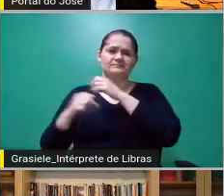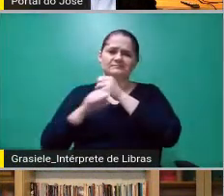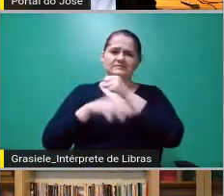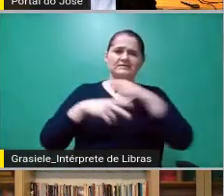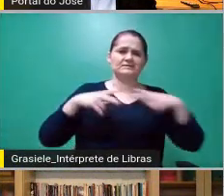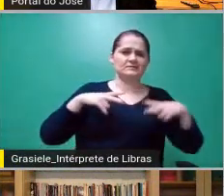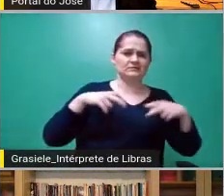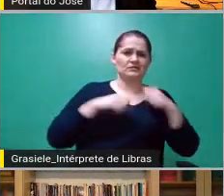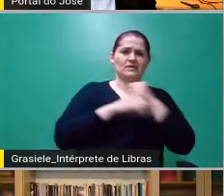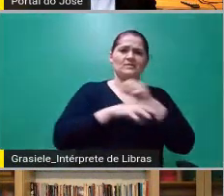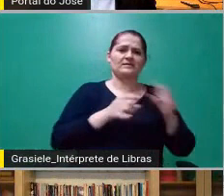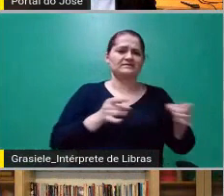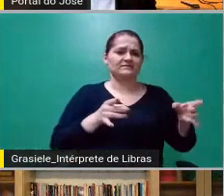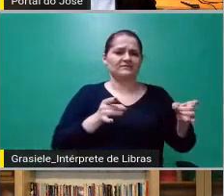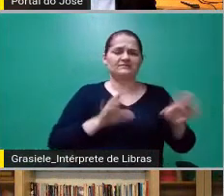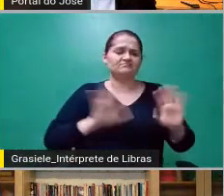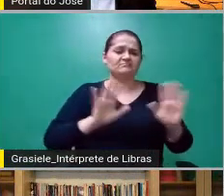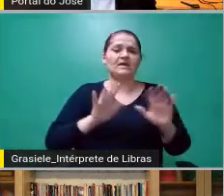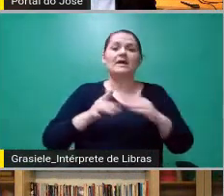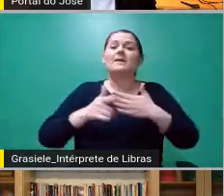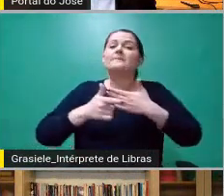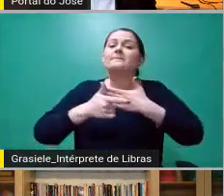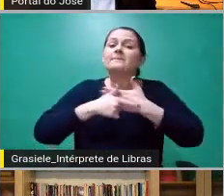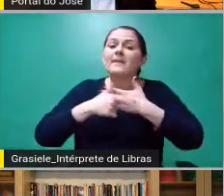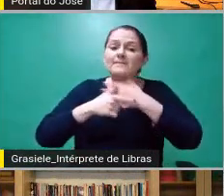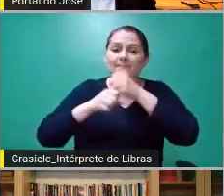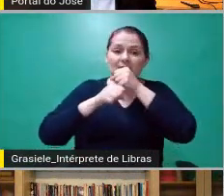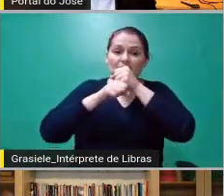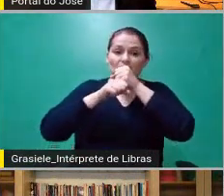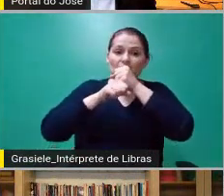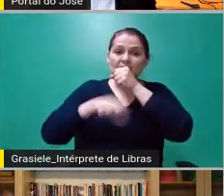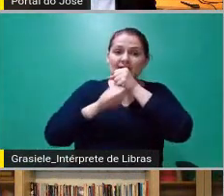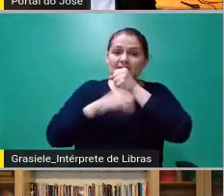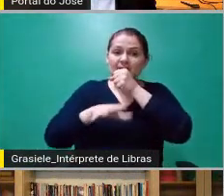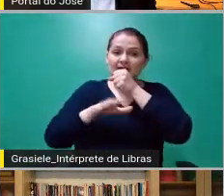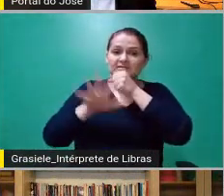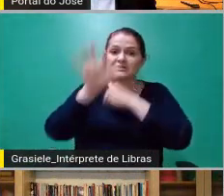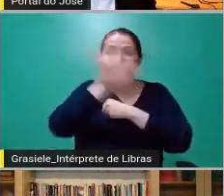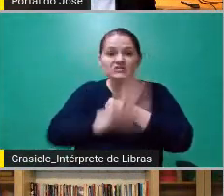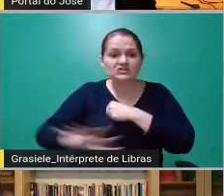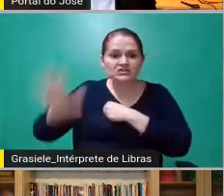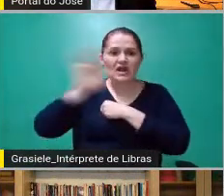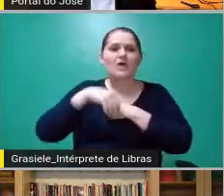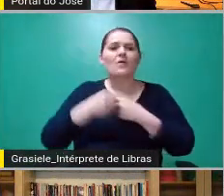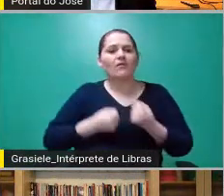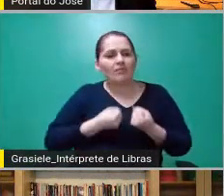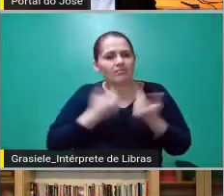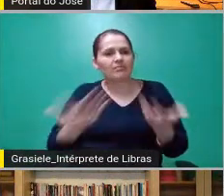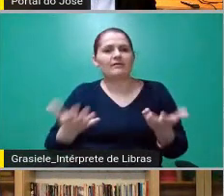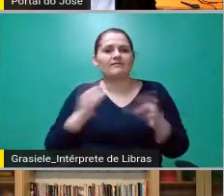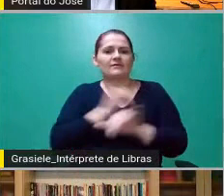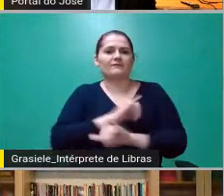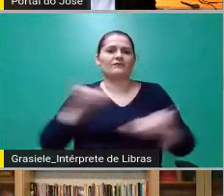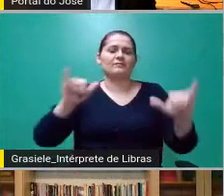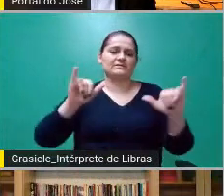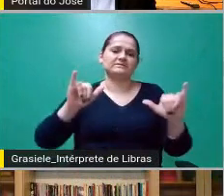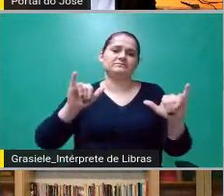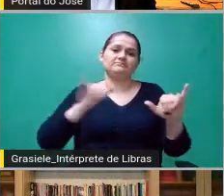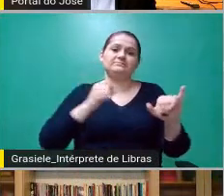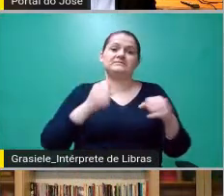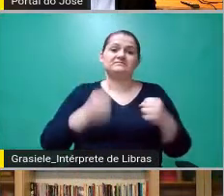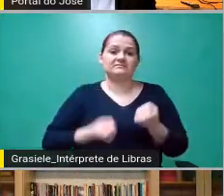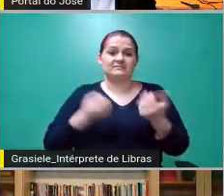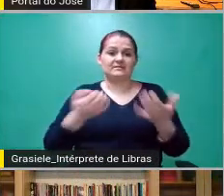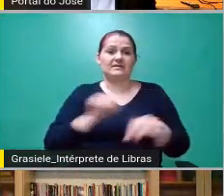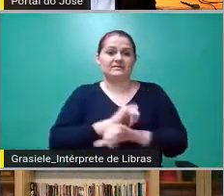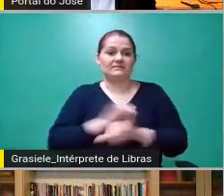O papel da imprensa é levar a informação para o cidadão, como a gente viu que está lá na Constituição. Se ela leva uma informação boa, ela dá ao cidadão